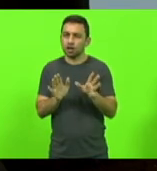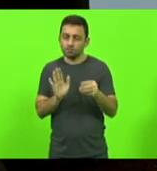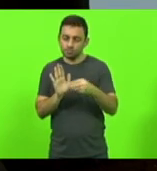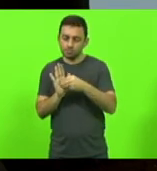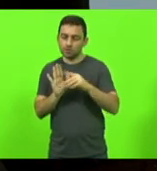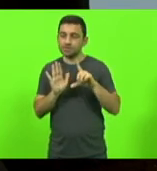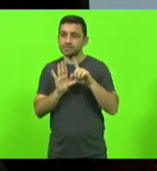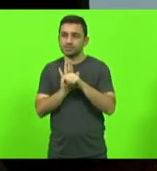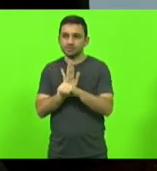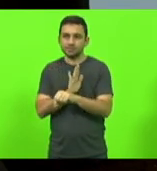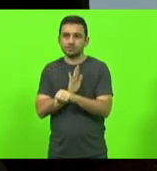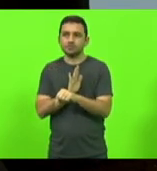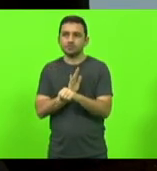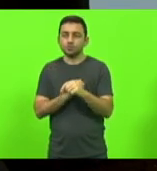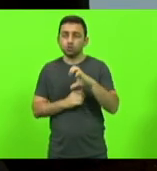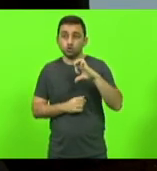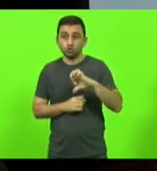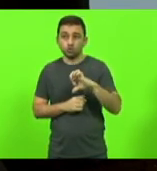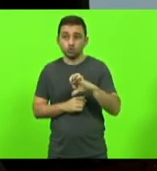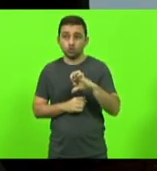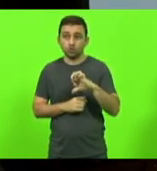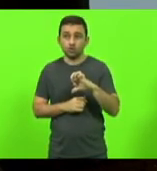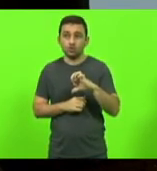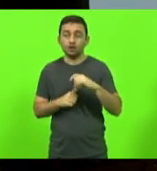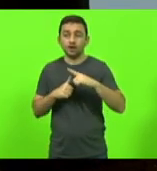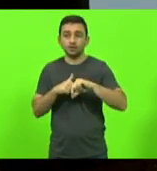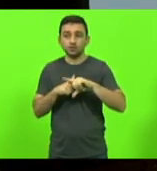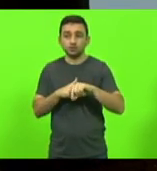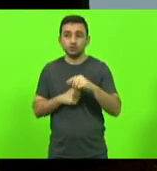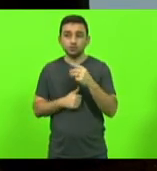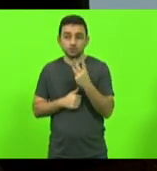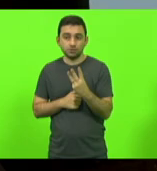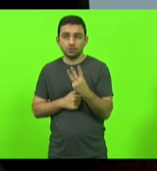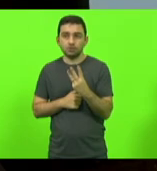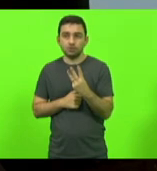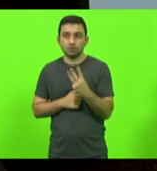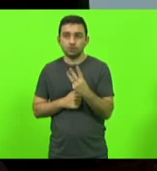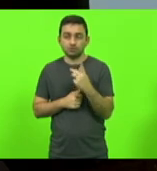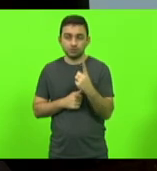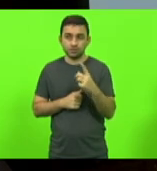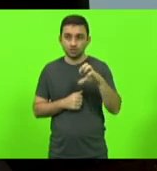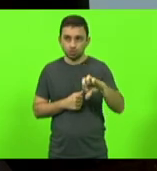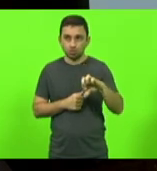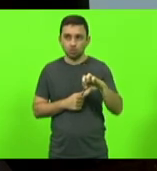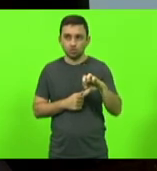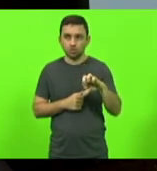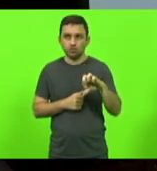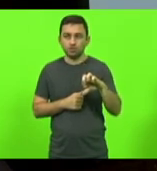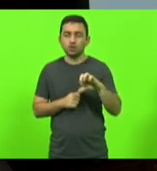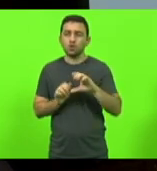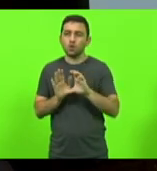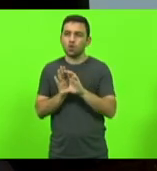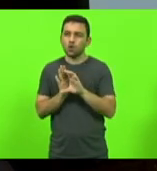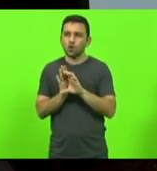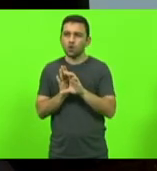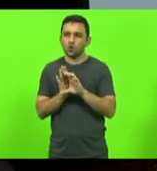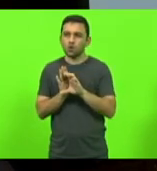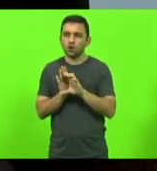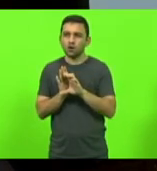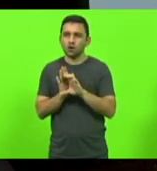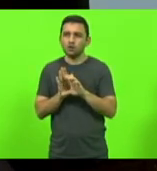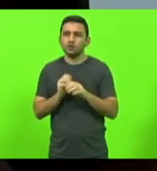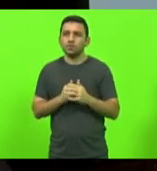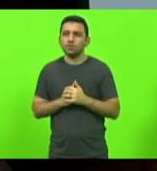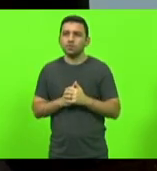9 do artigo 319 do Código do